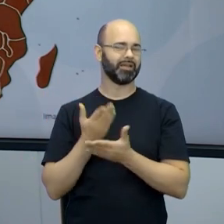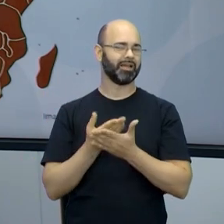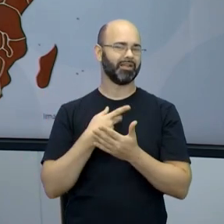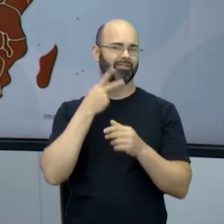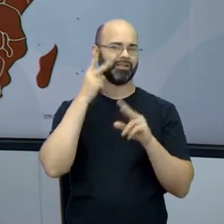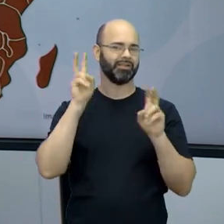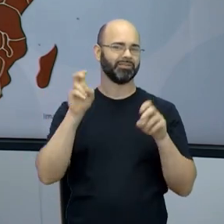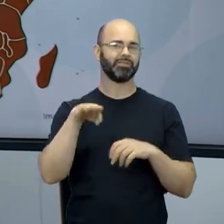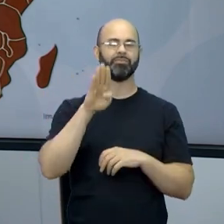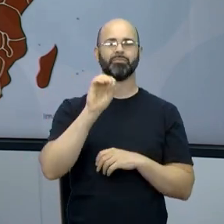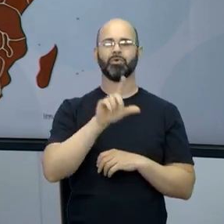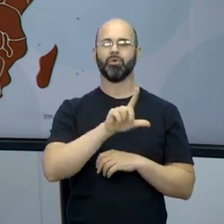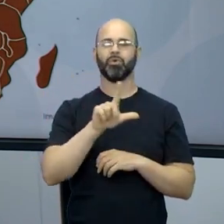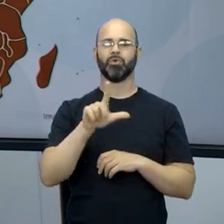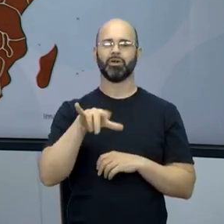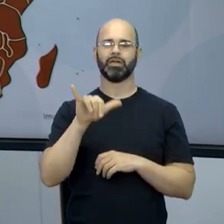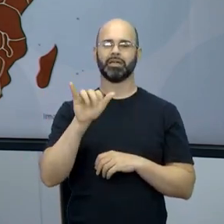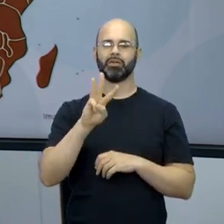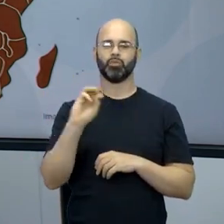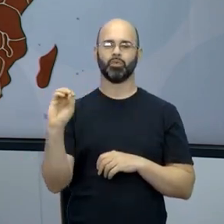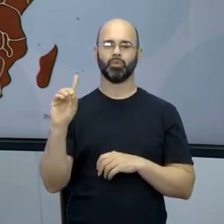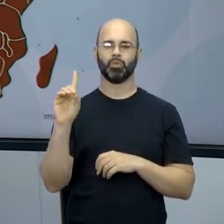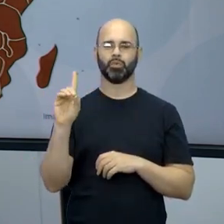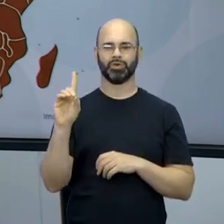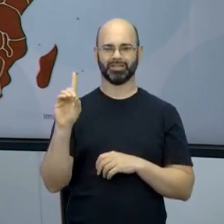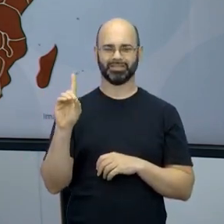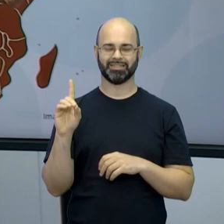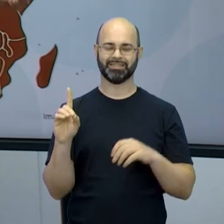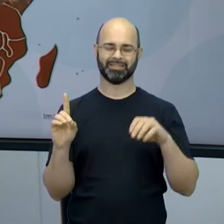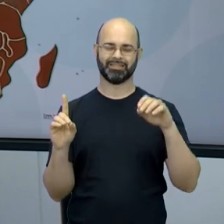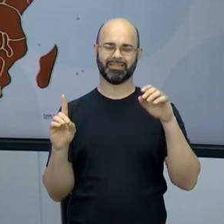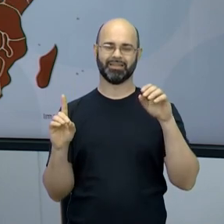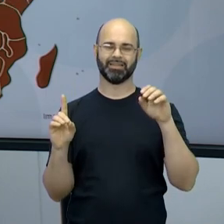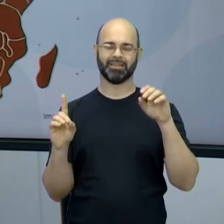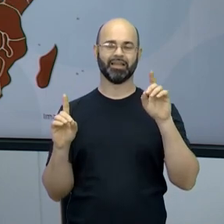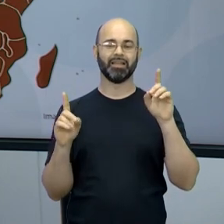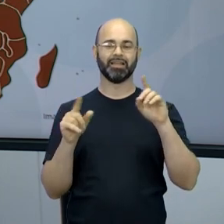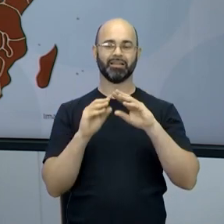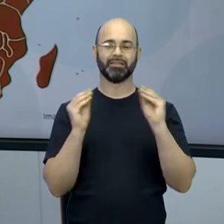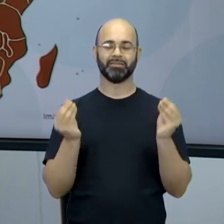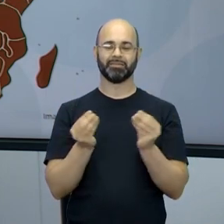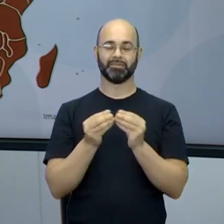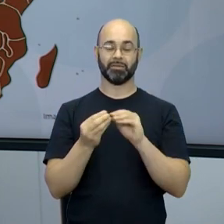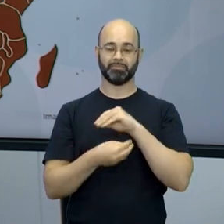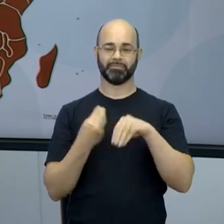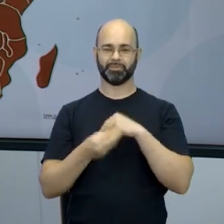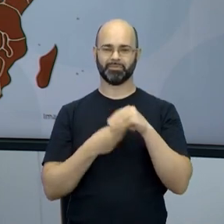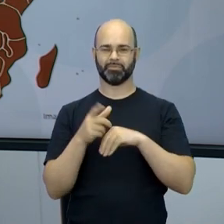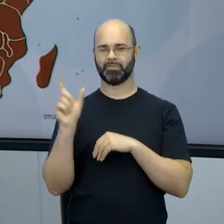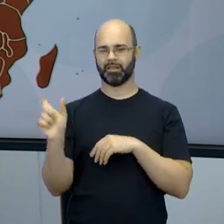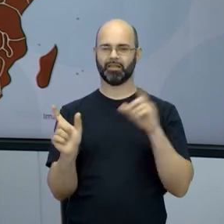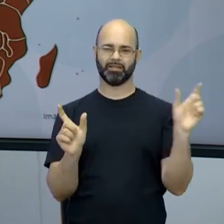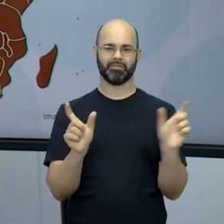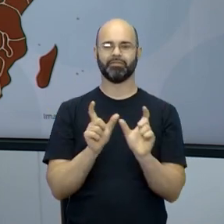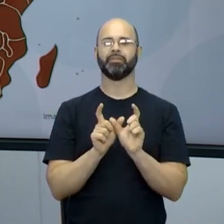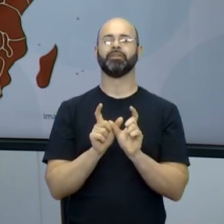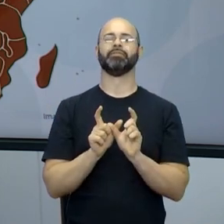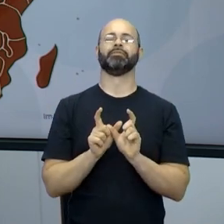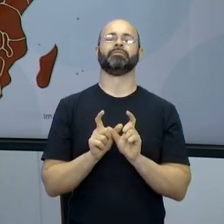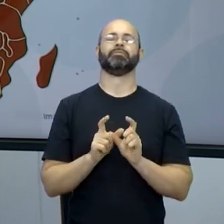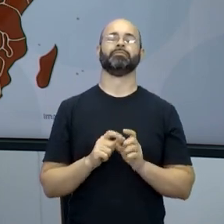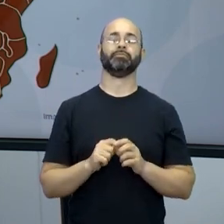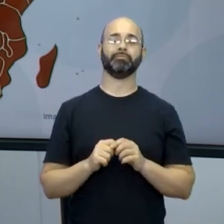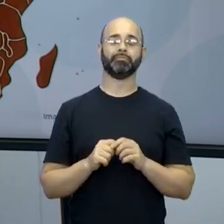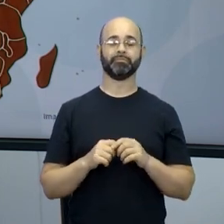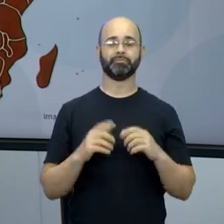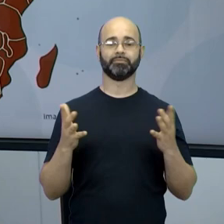Bollywood, que é o cinema... O cinema indiano, né? Bombayim, que era a cidade de Mumbai, né? Com Hollywood, Bollywood. Aqui eu